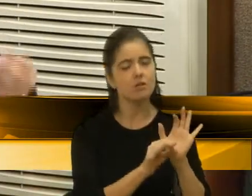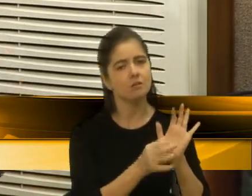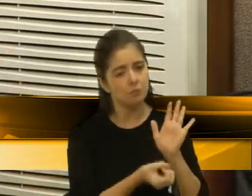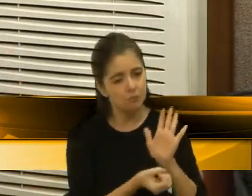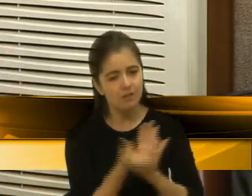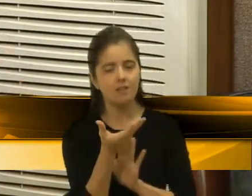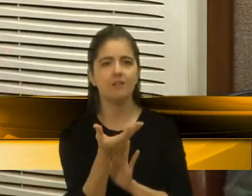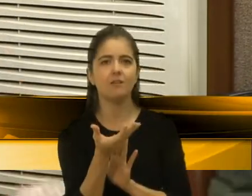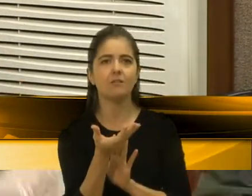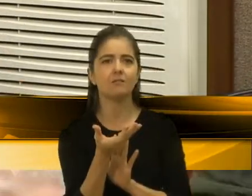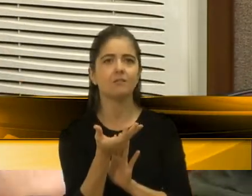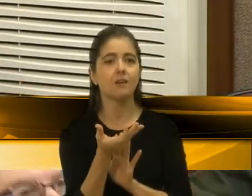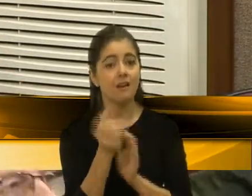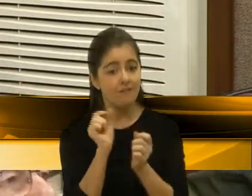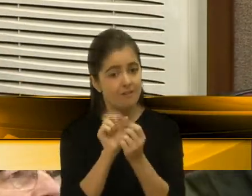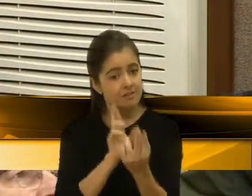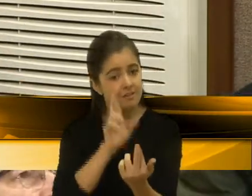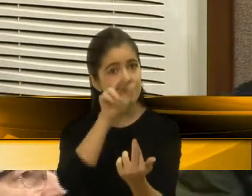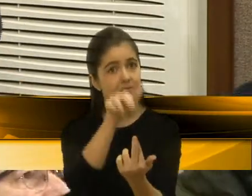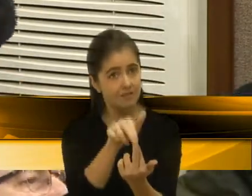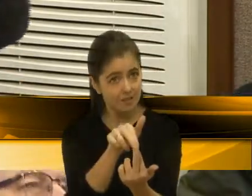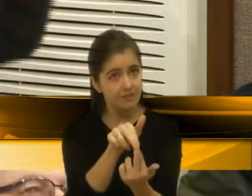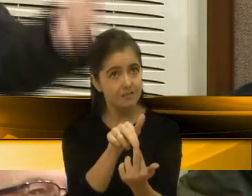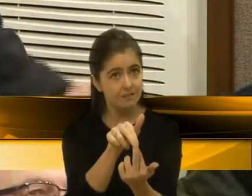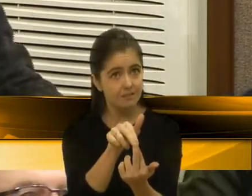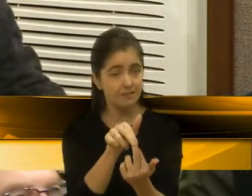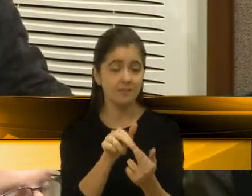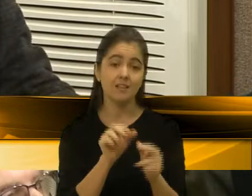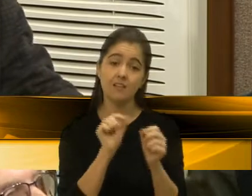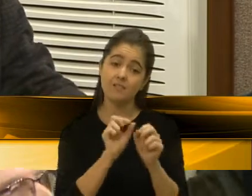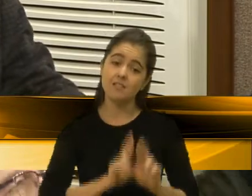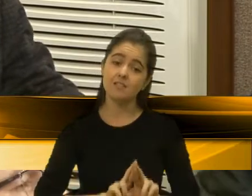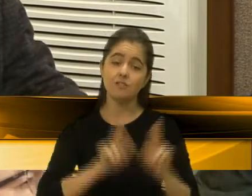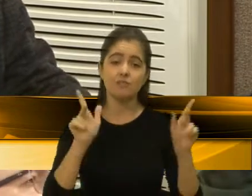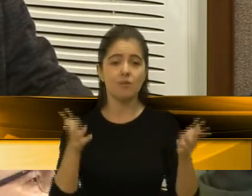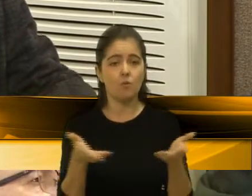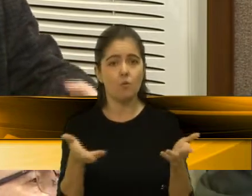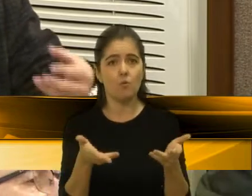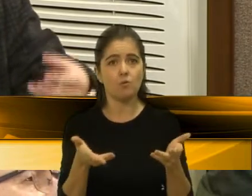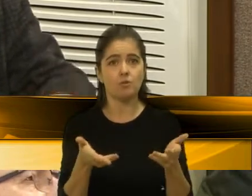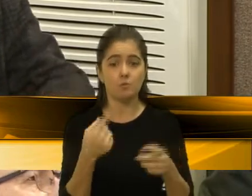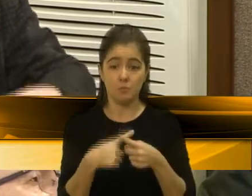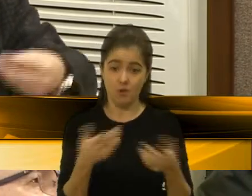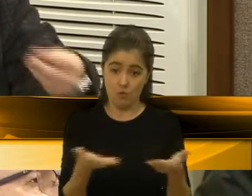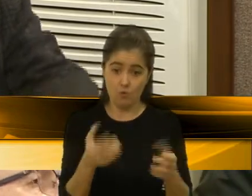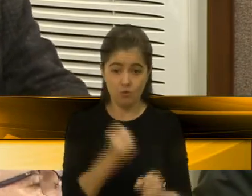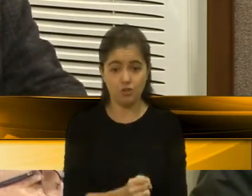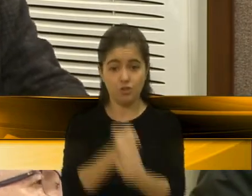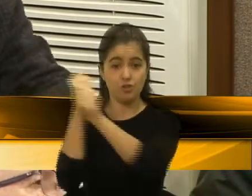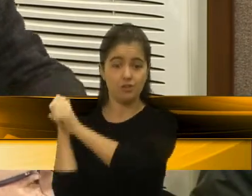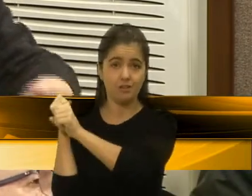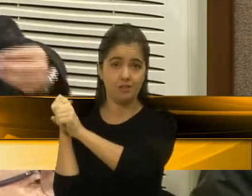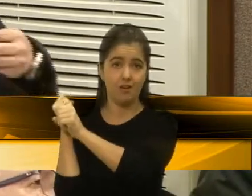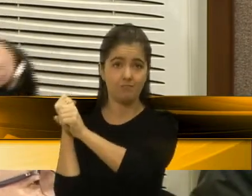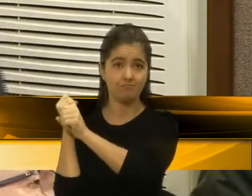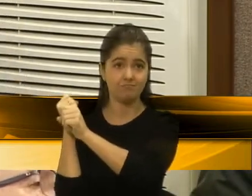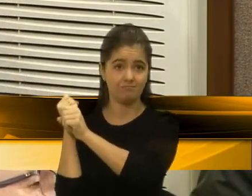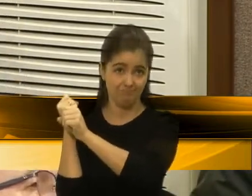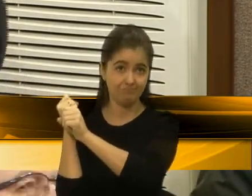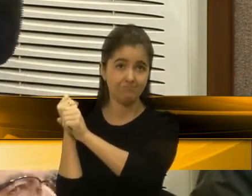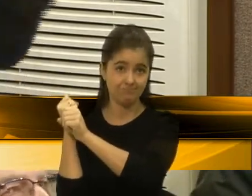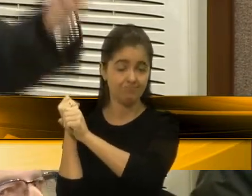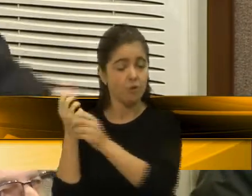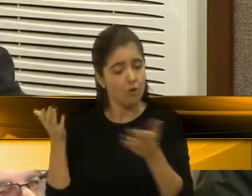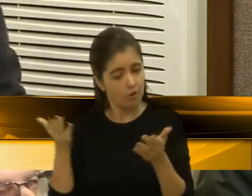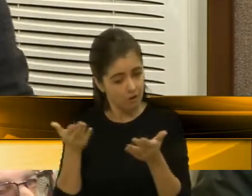referência e fazer ao contrário daquilo que se faz hoje, que é retirar as placas dos nossos monumentos e a gente